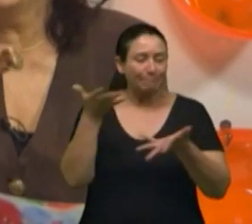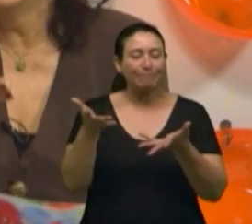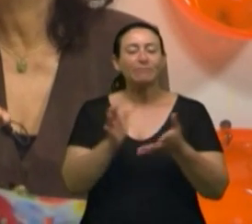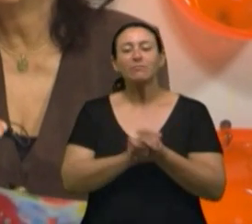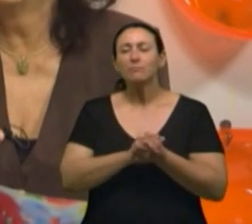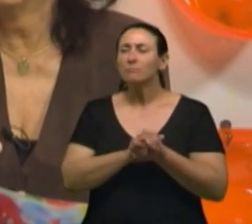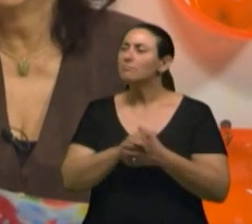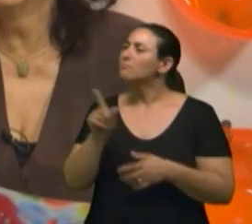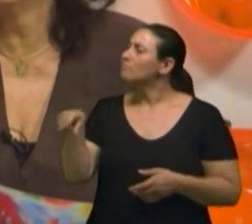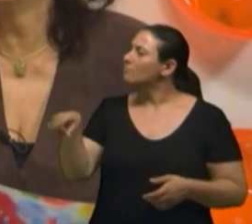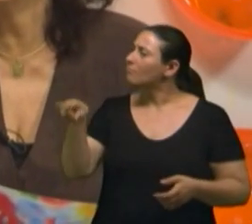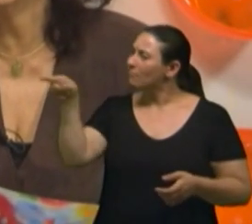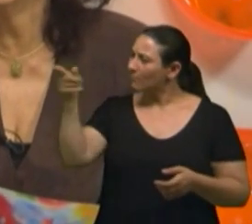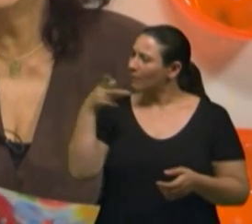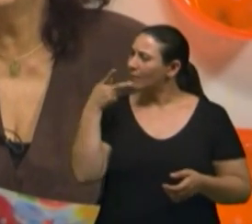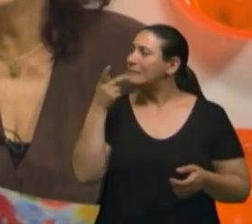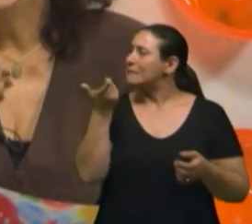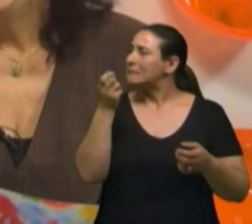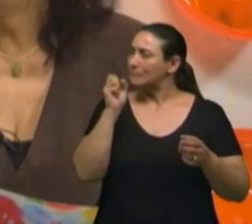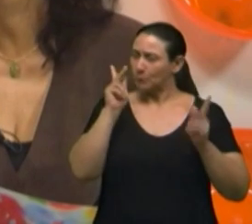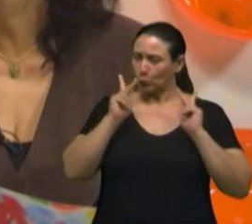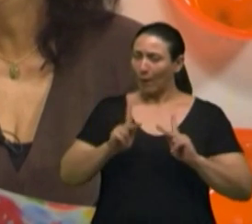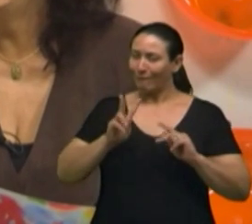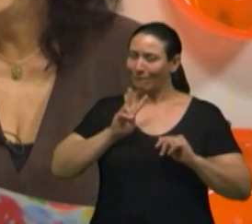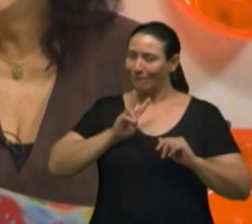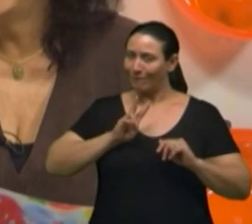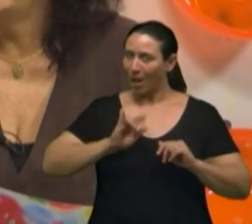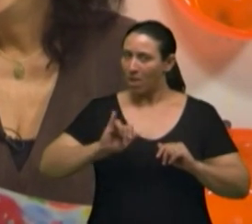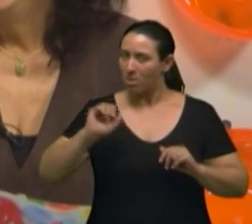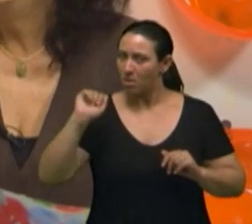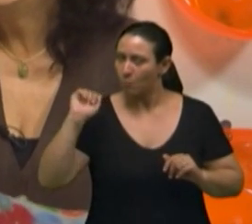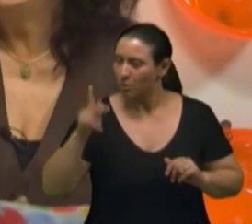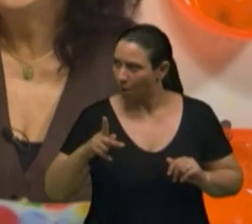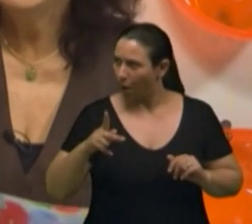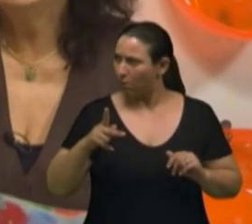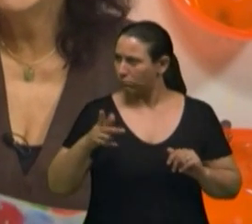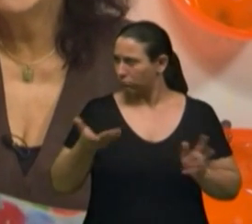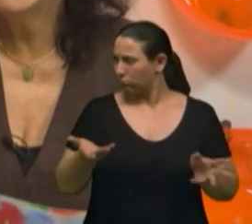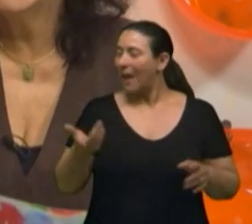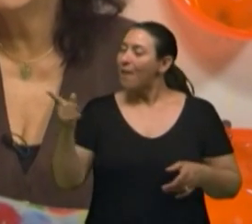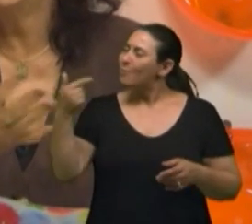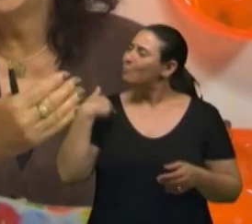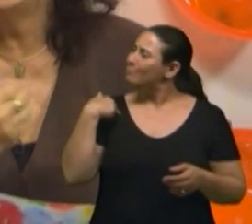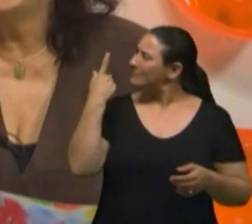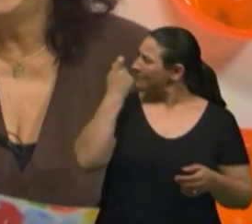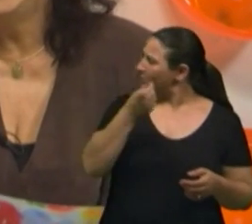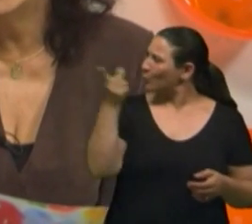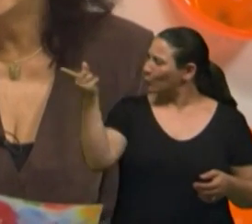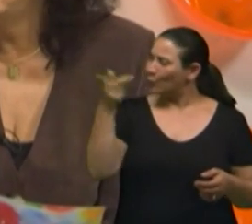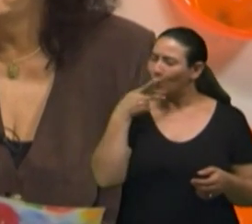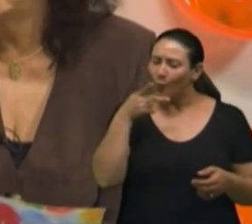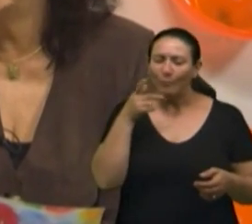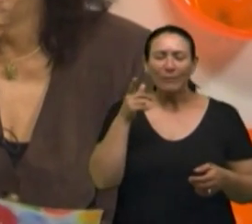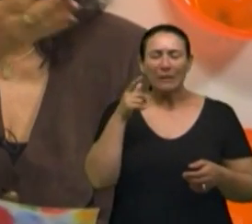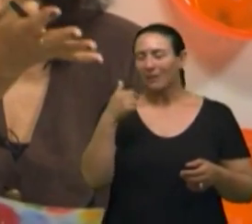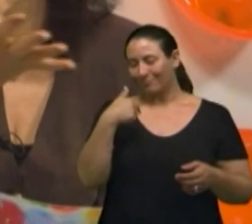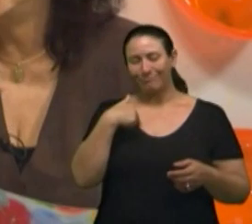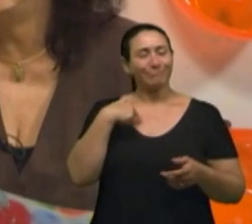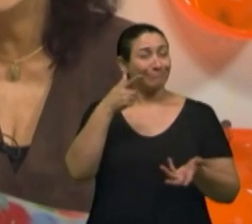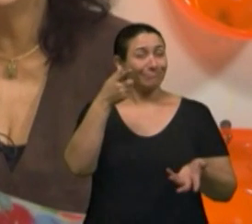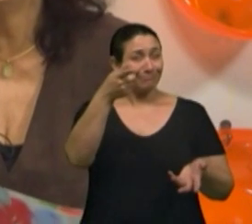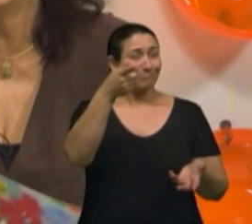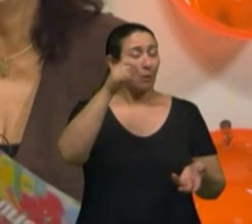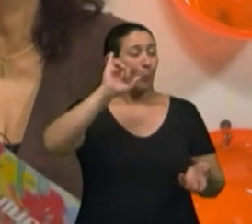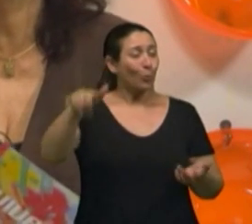pré a se aposentarem é fundamental. E me chama a atenção essa questão da família, até tive a oportunidade